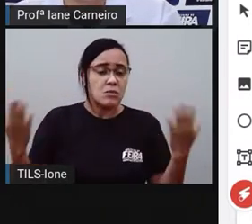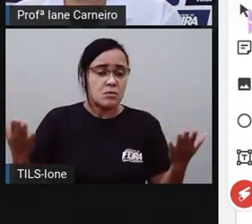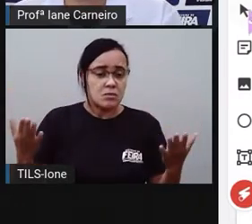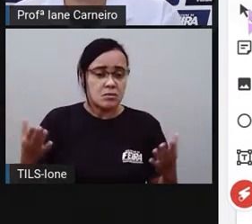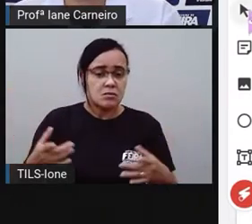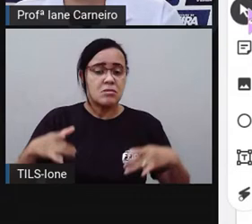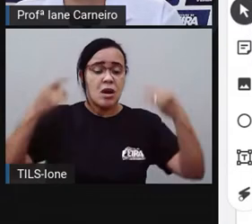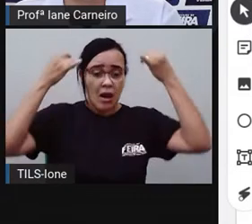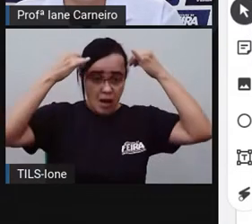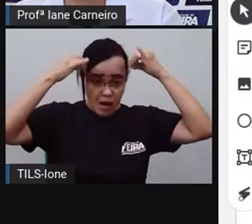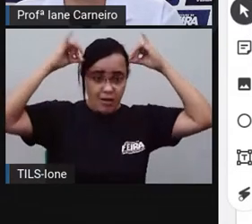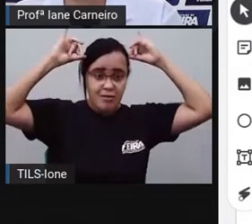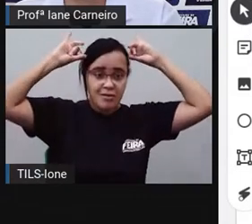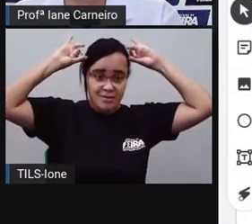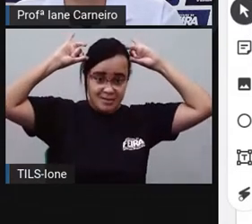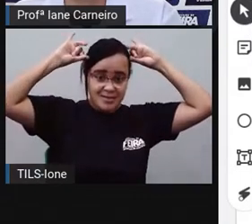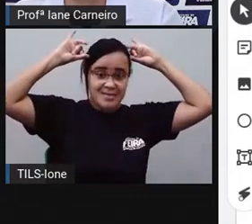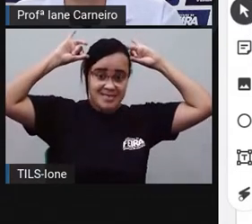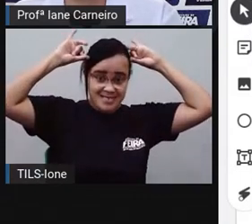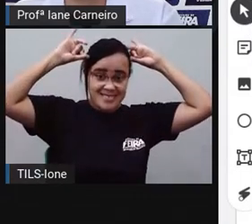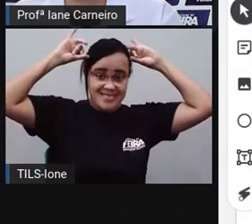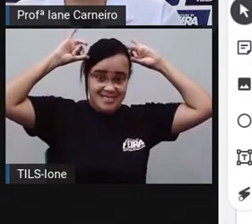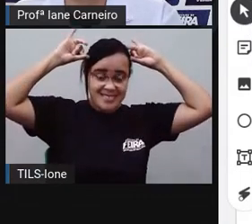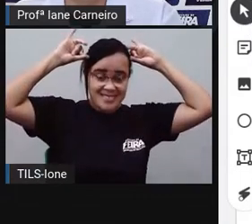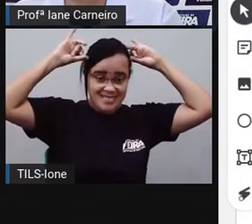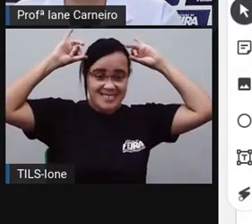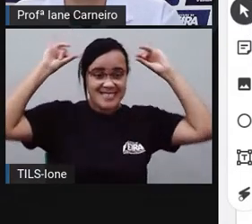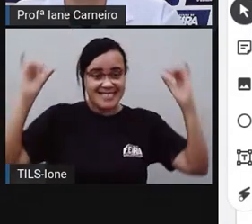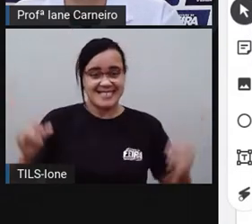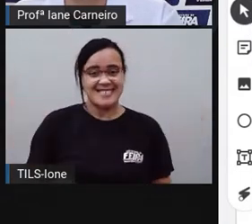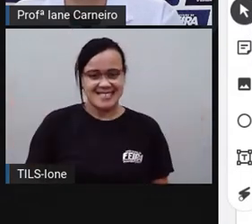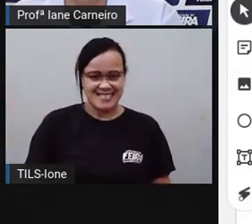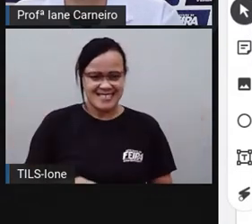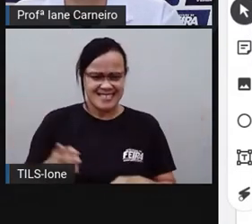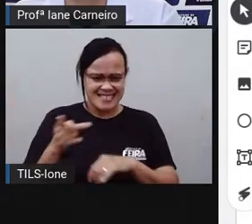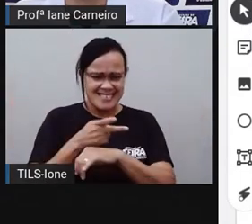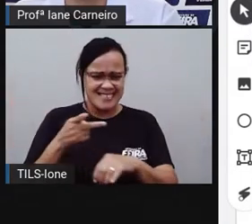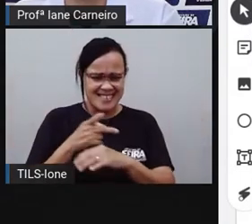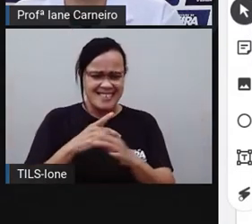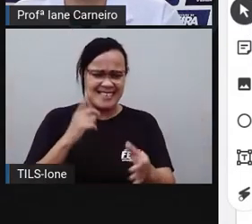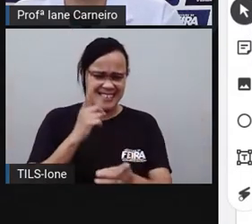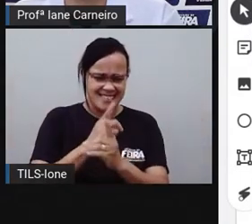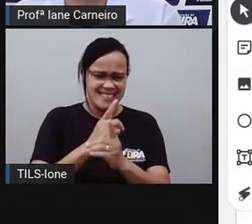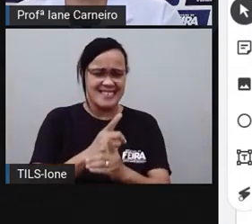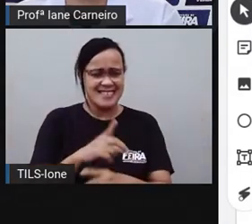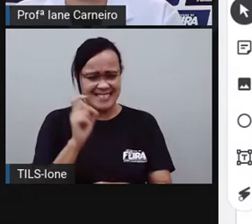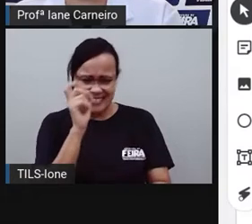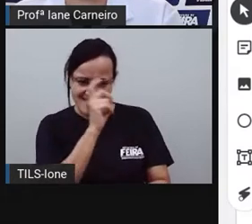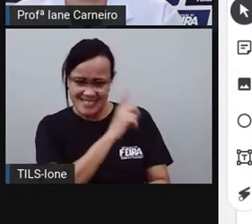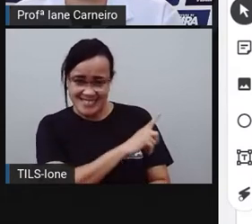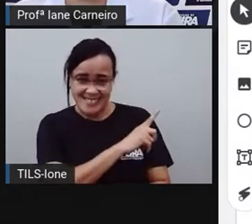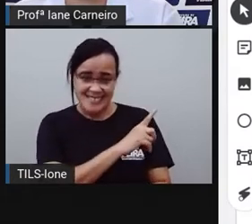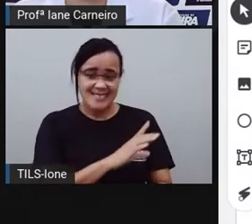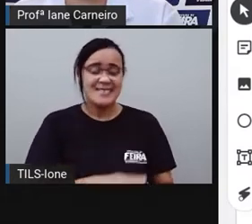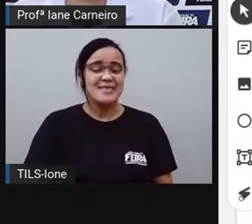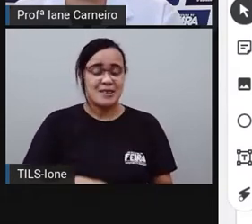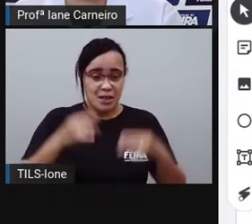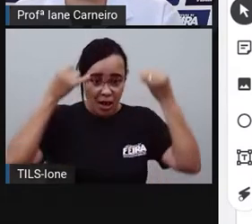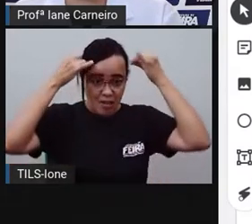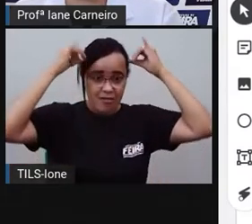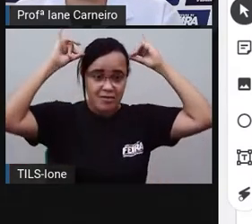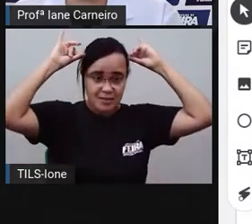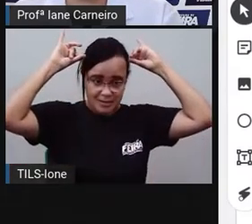A vaca, né? Que quase deu um problema aqui para a gente identificar qual dos dois é mais alto, né? Ó a vaca.